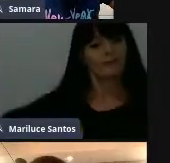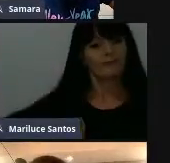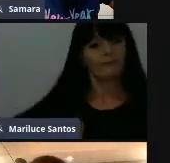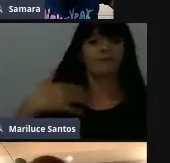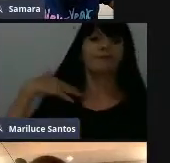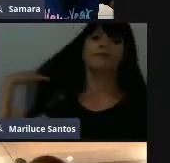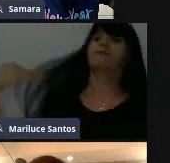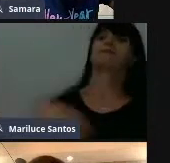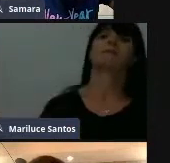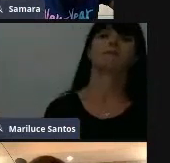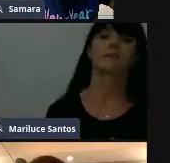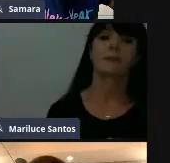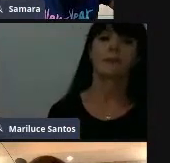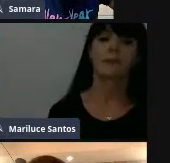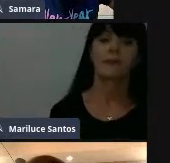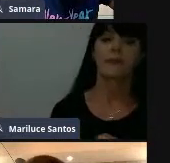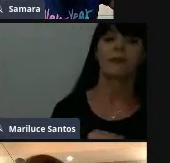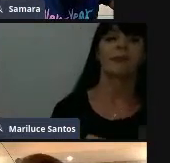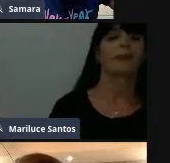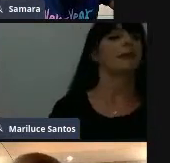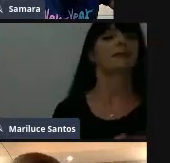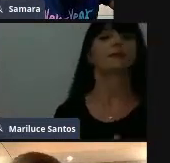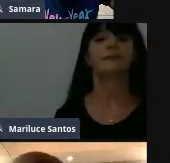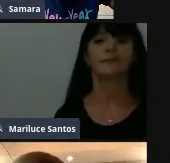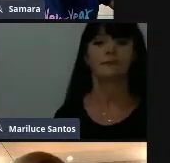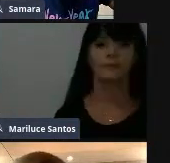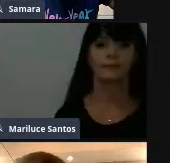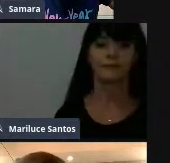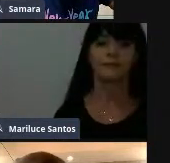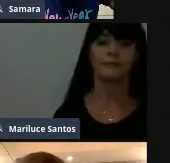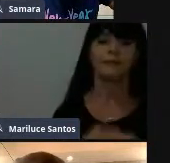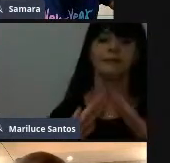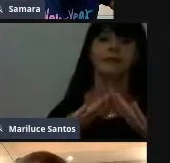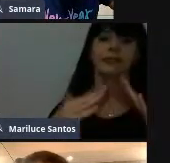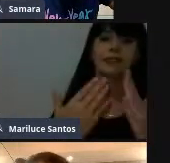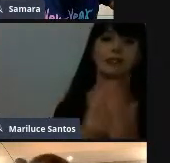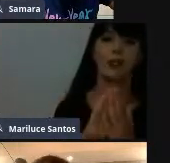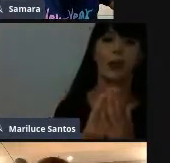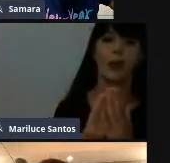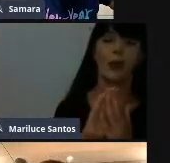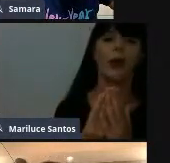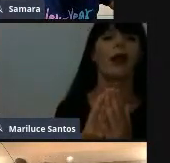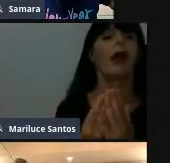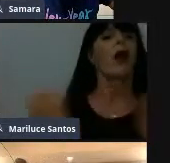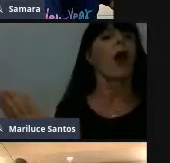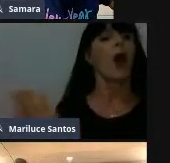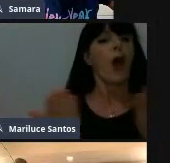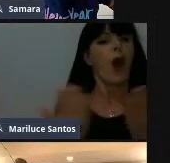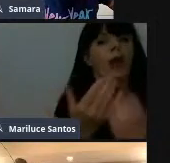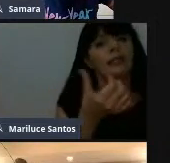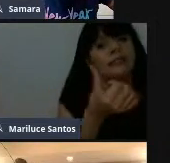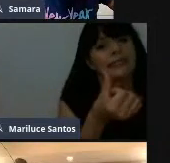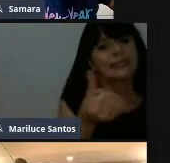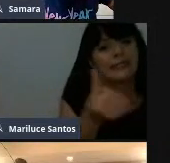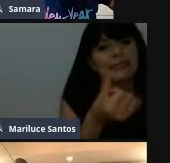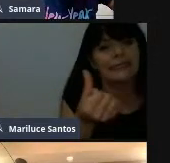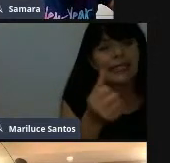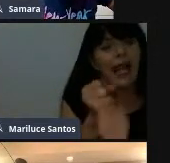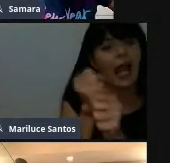A escola estadual Imaculada Conceição completou 66 anos,